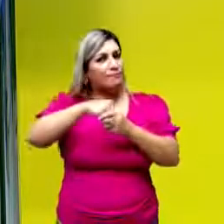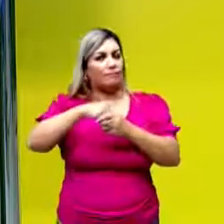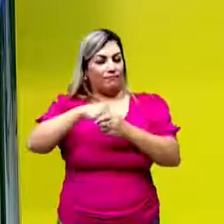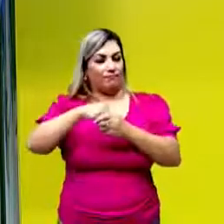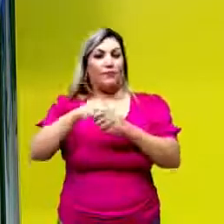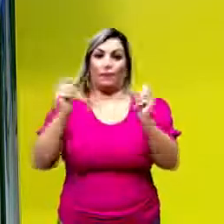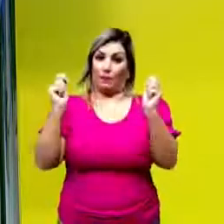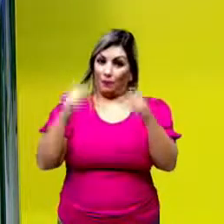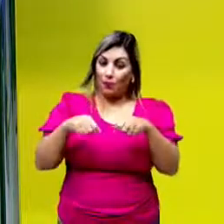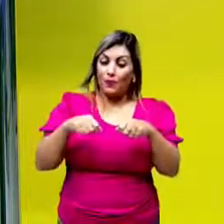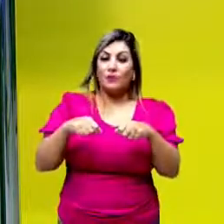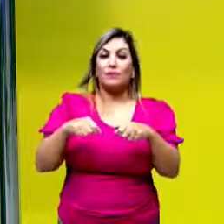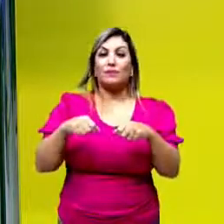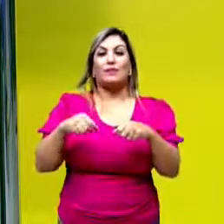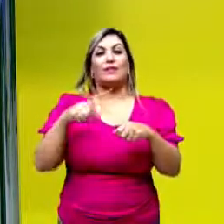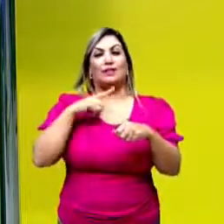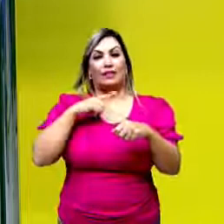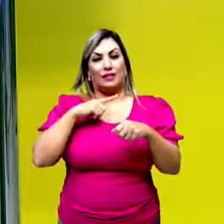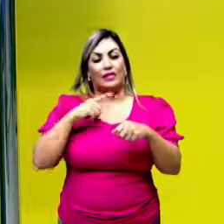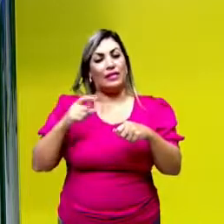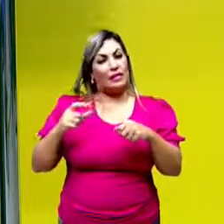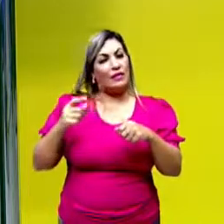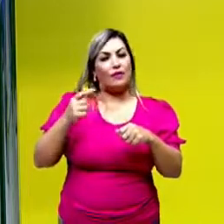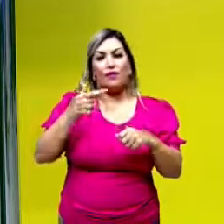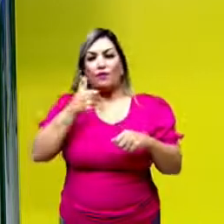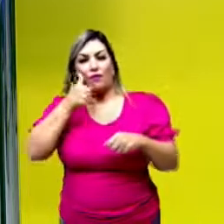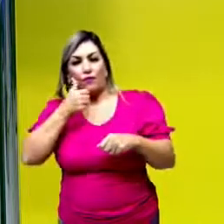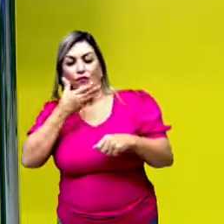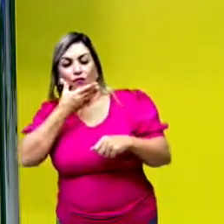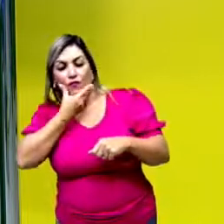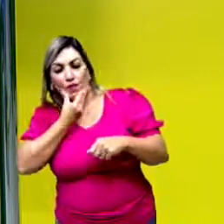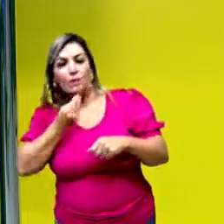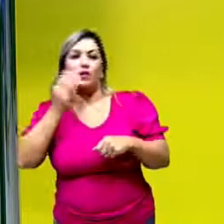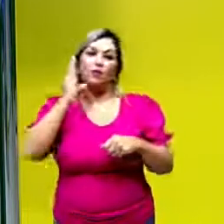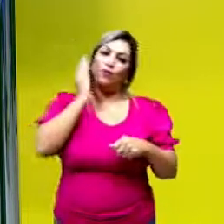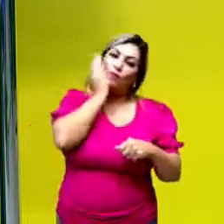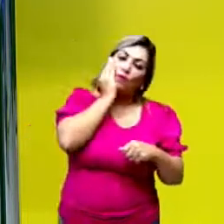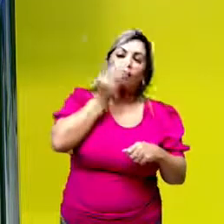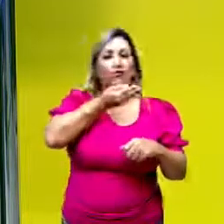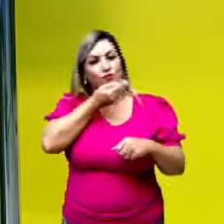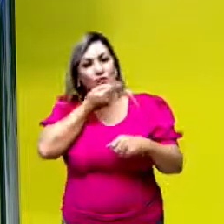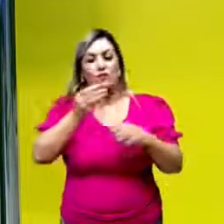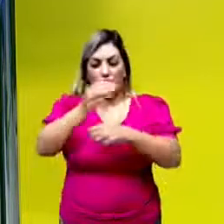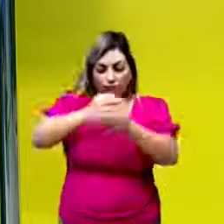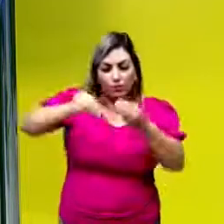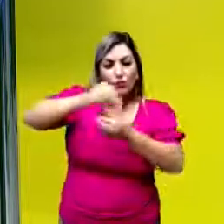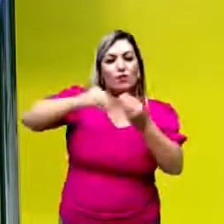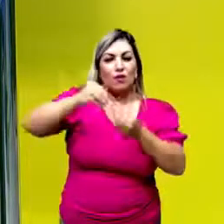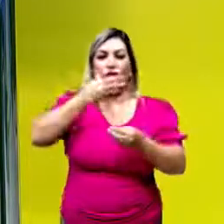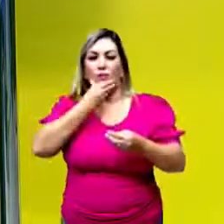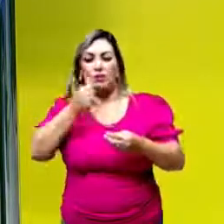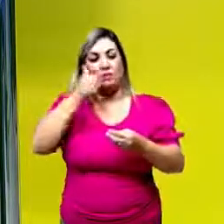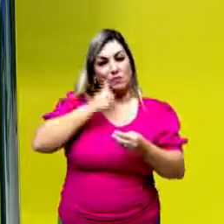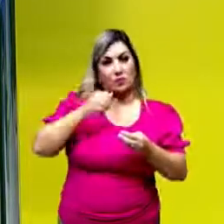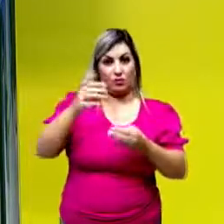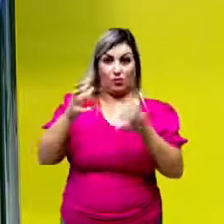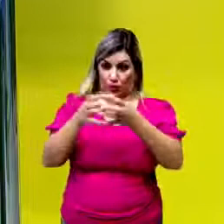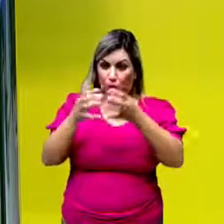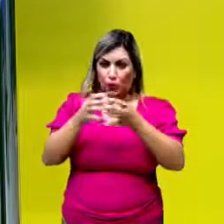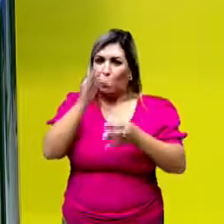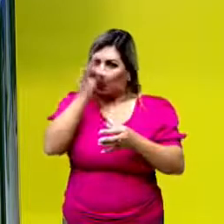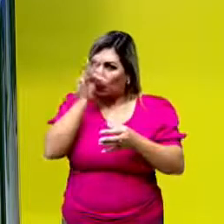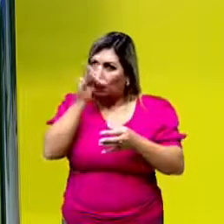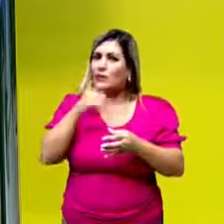possibilita, então, o encontro com o gameta feminino e a fecundação. Então, são grupos de plantas altamente